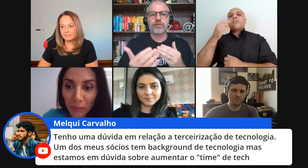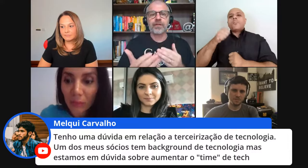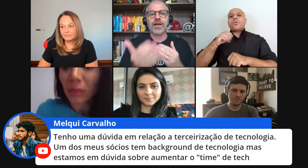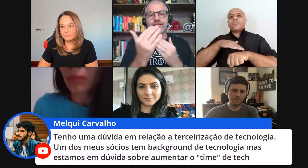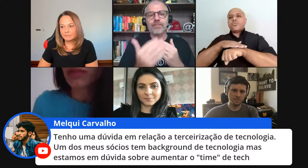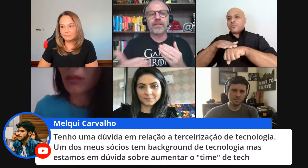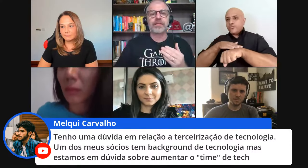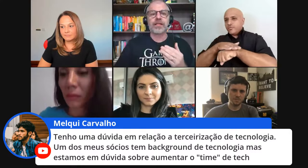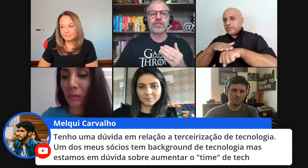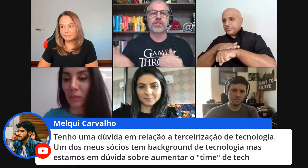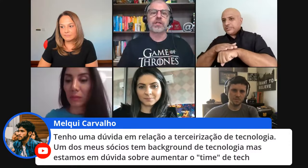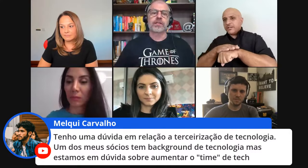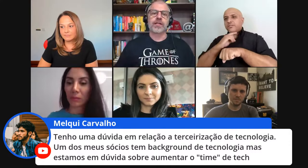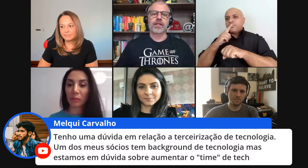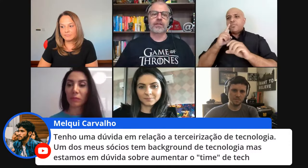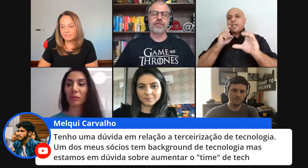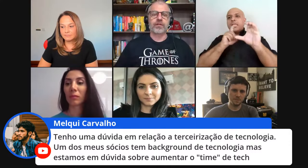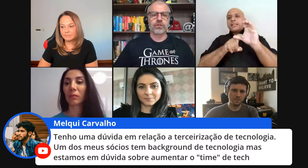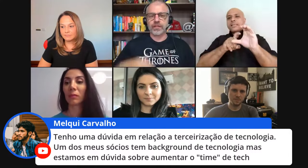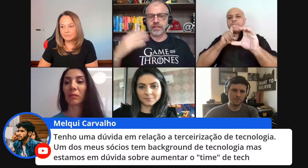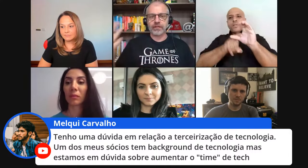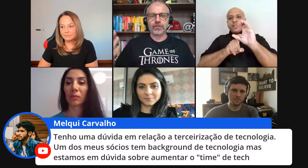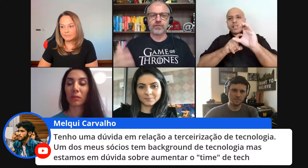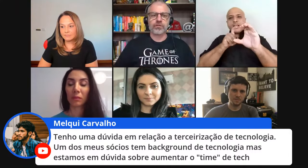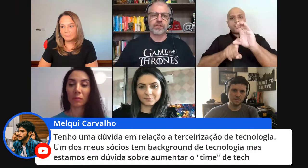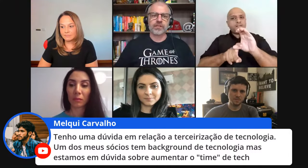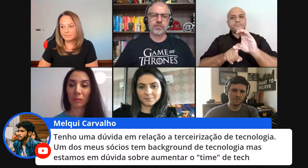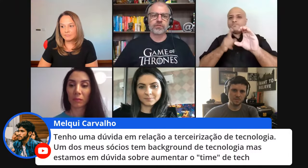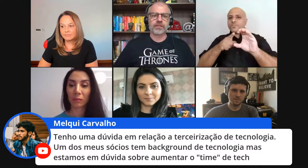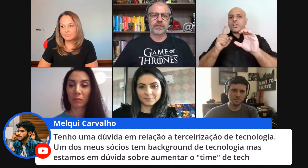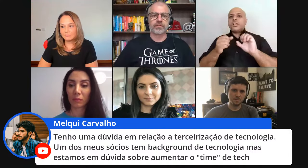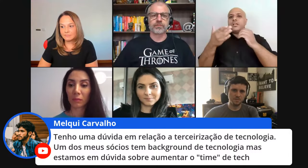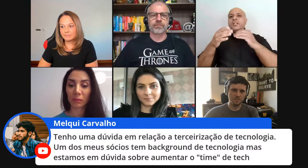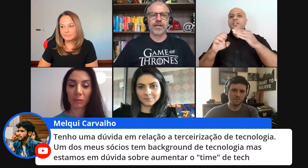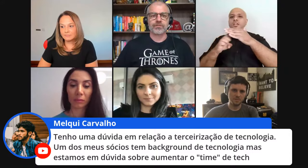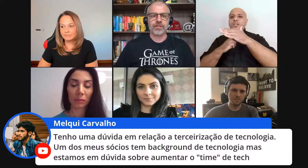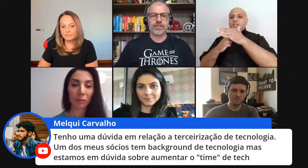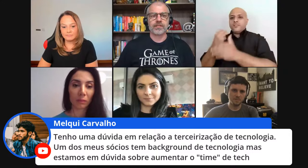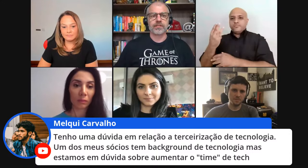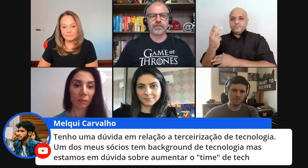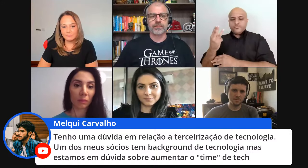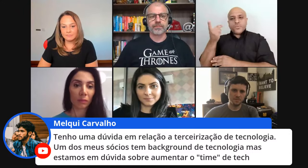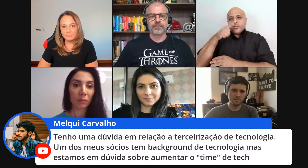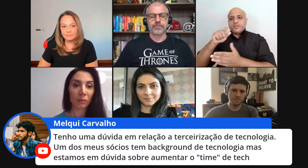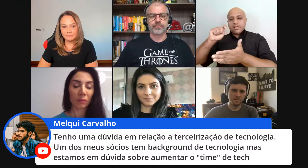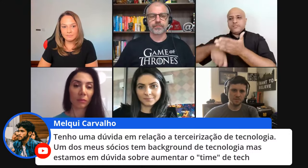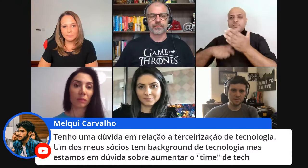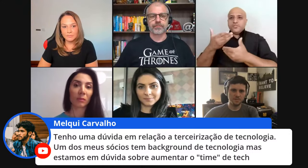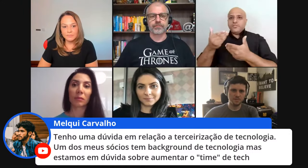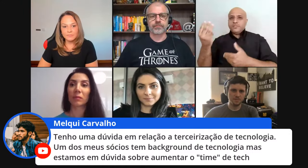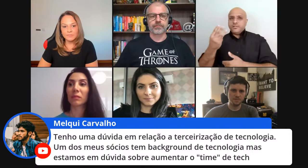e não ficar dependente daquele vendor daquele fornecedor que você esteja contratando caso terceirize